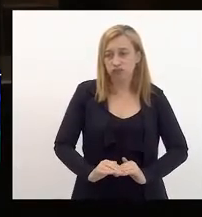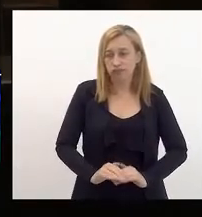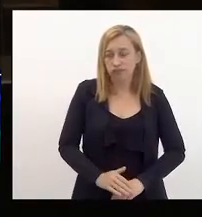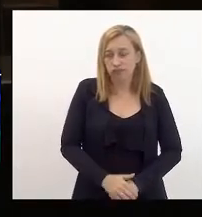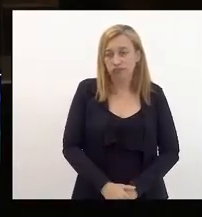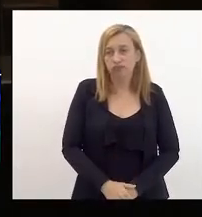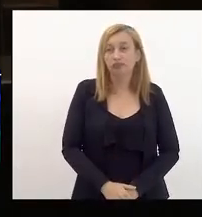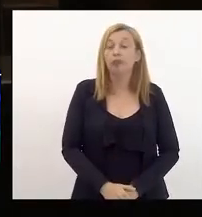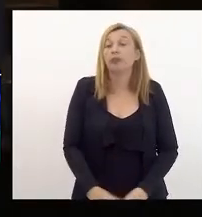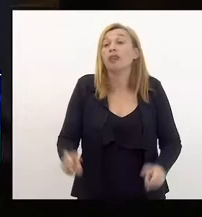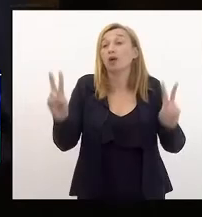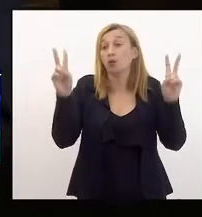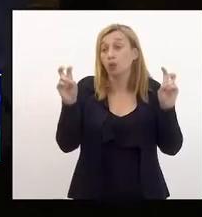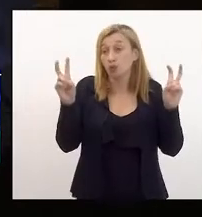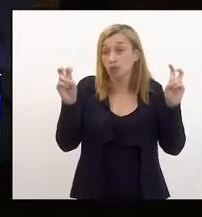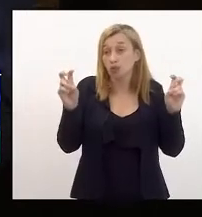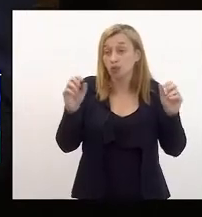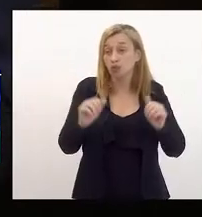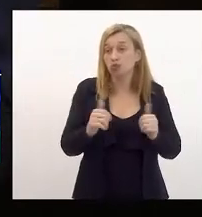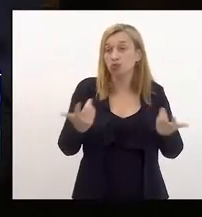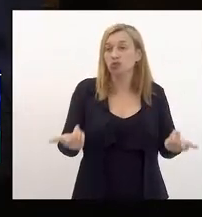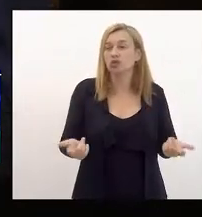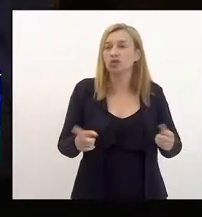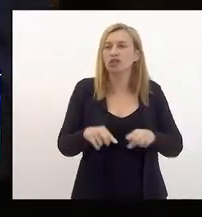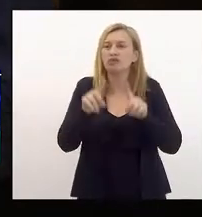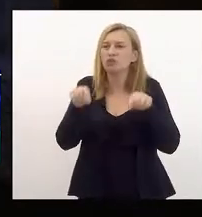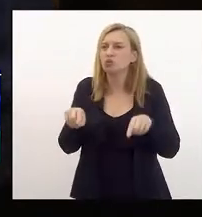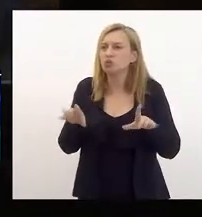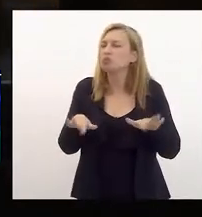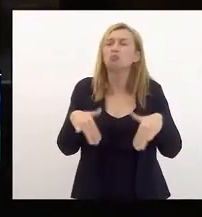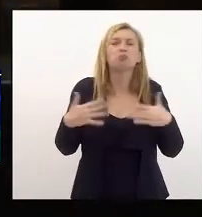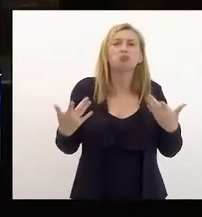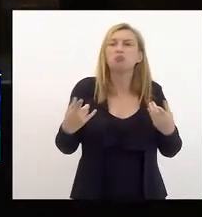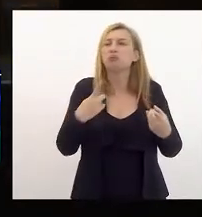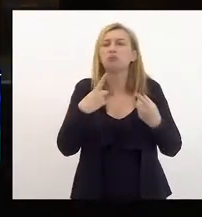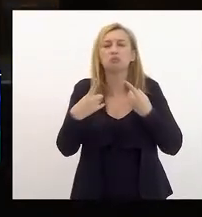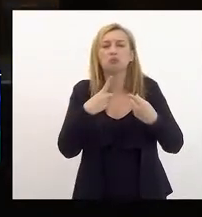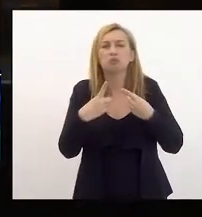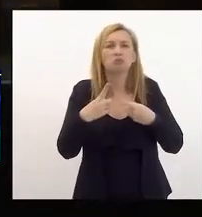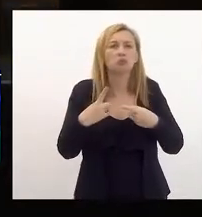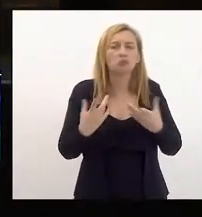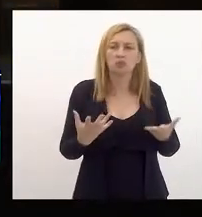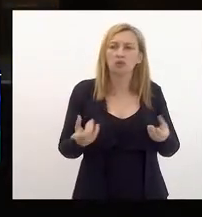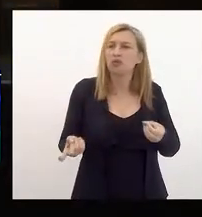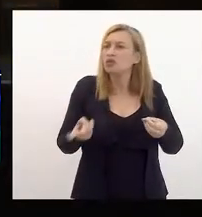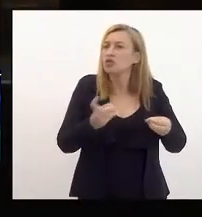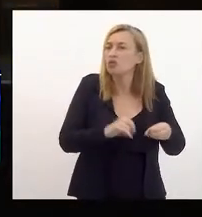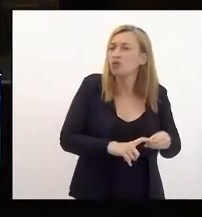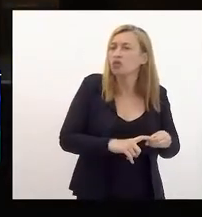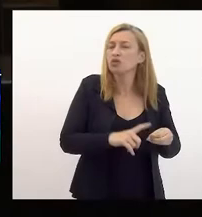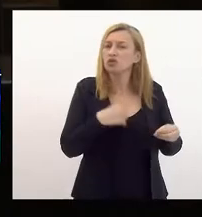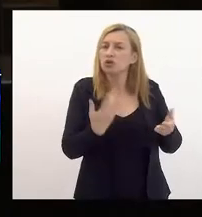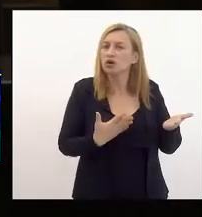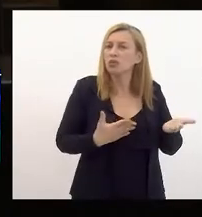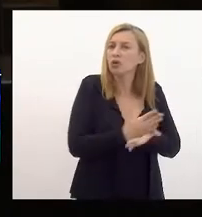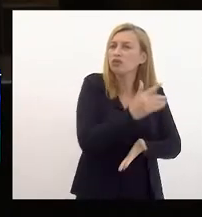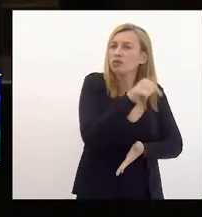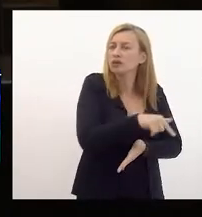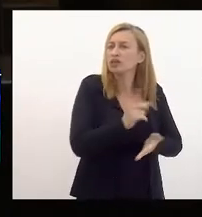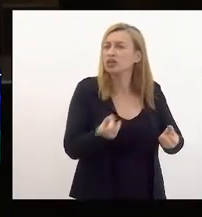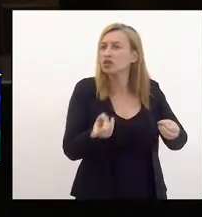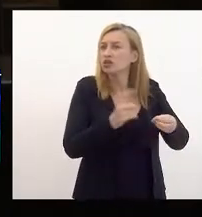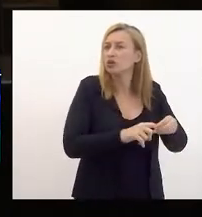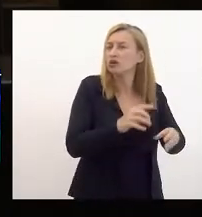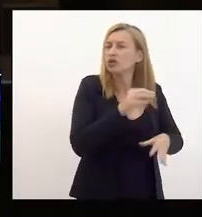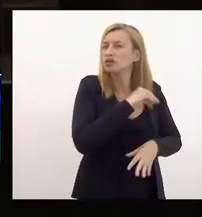A questão dos servidores, como é que foi tratada? A reposição. Nós aprovamos aqui reposição